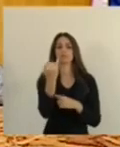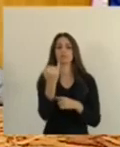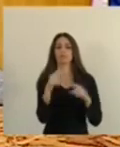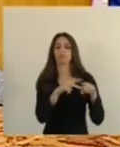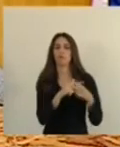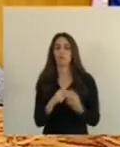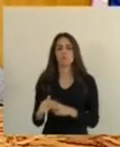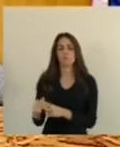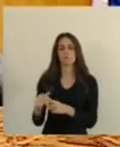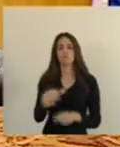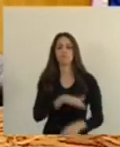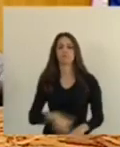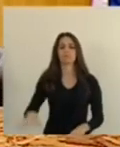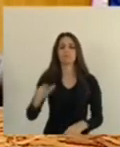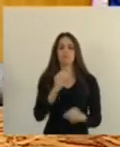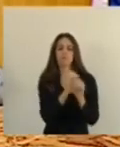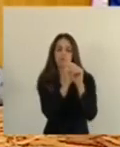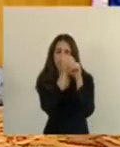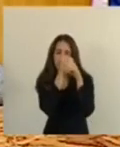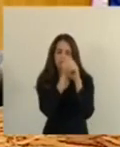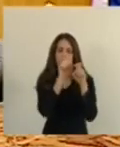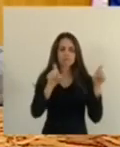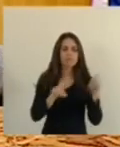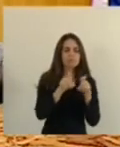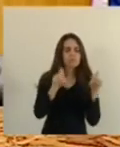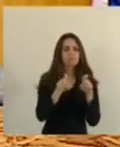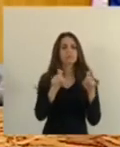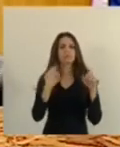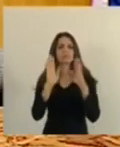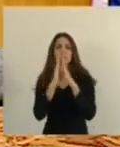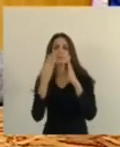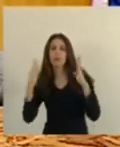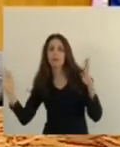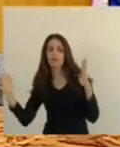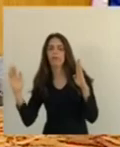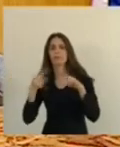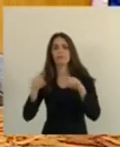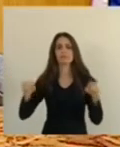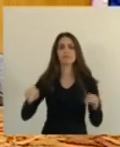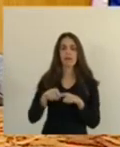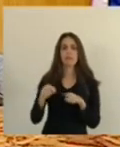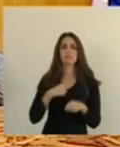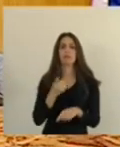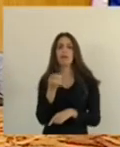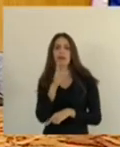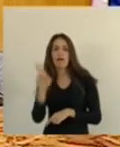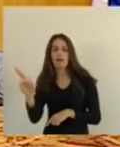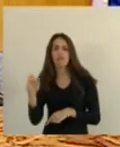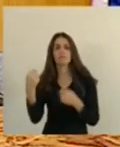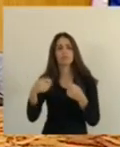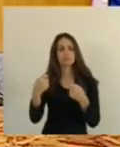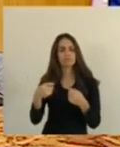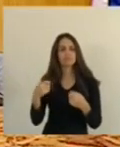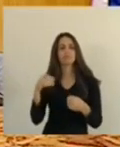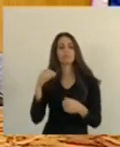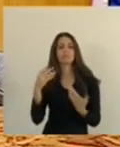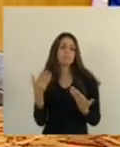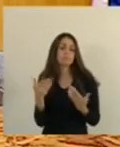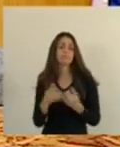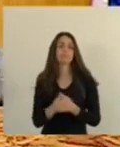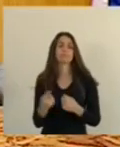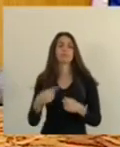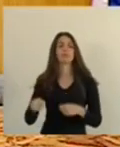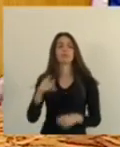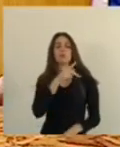precisa ser boa. O laboratório de informática, biblioteca, as salas de aulas climatizadas. E, como